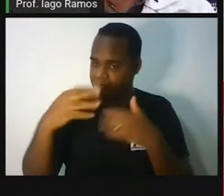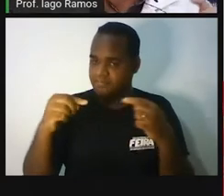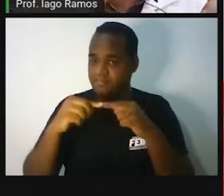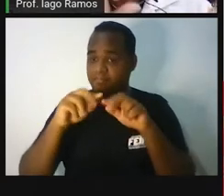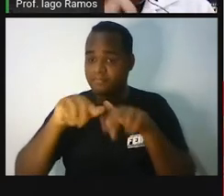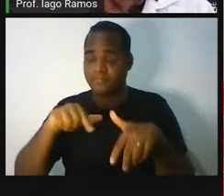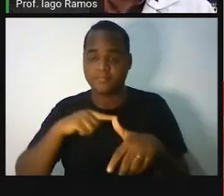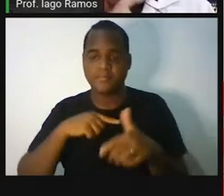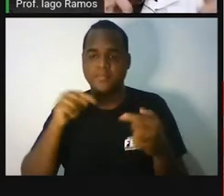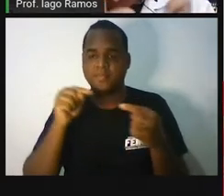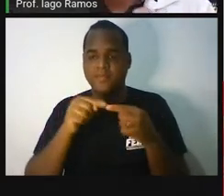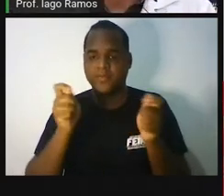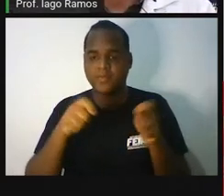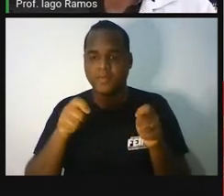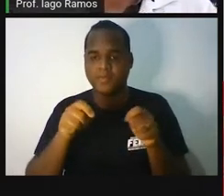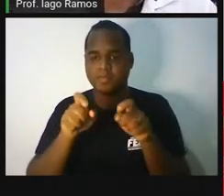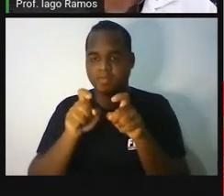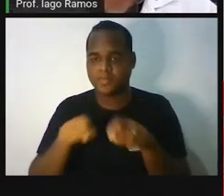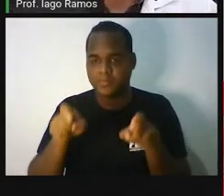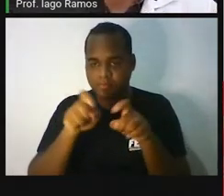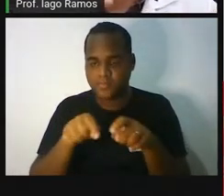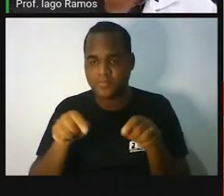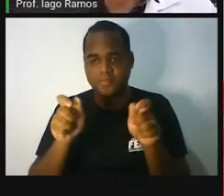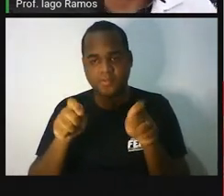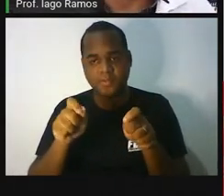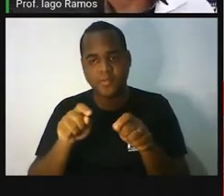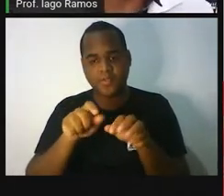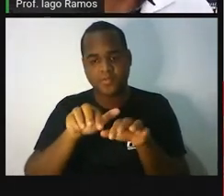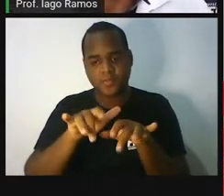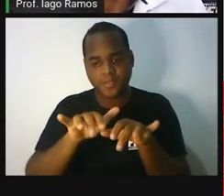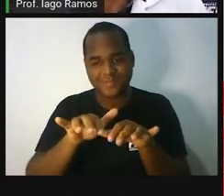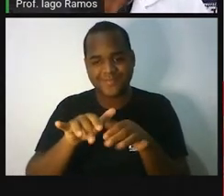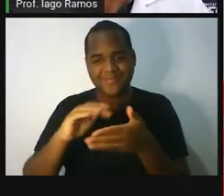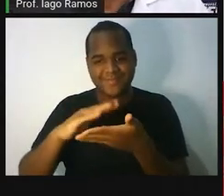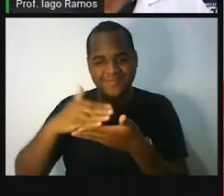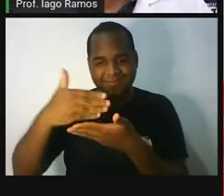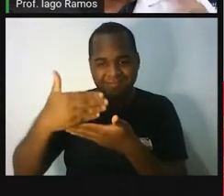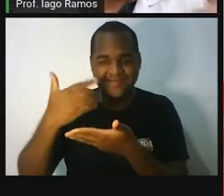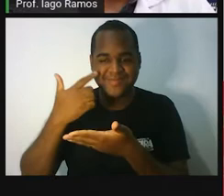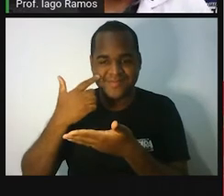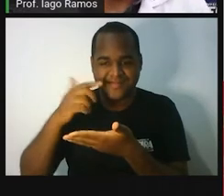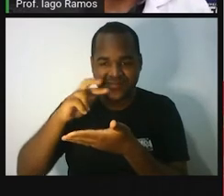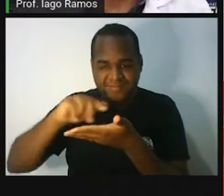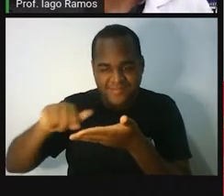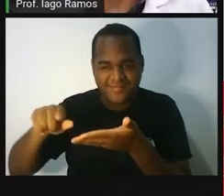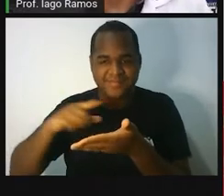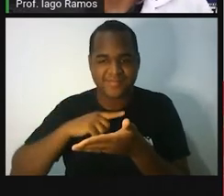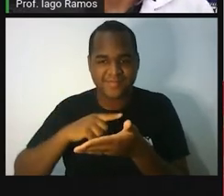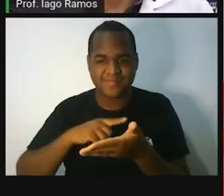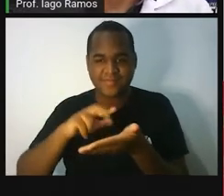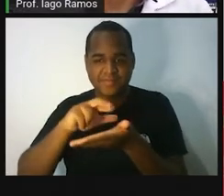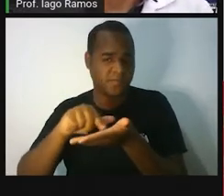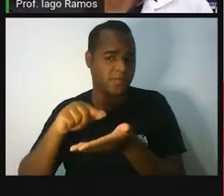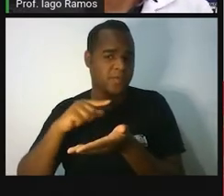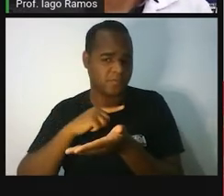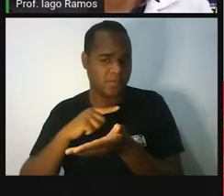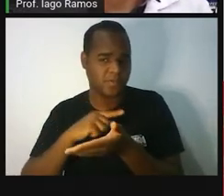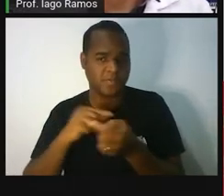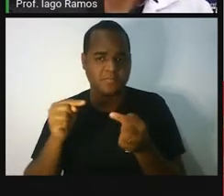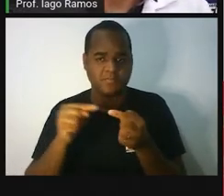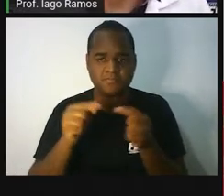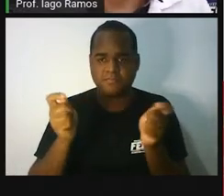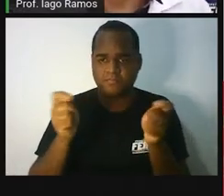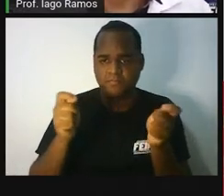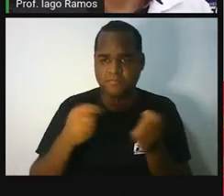Você vai clicando em alguns lugares, você vai sendo levado para algumas páginas. Então, com esses cliques, a gente vai entender de